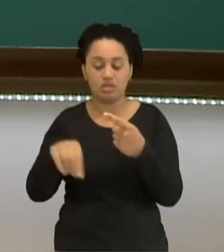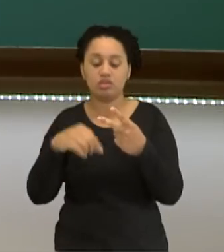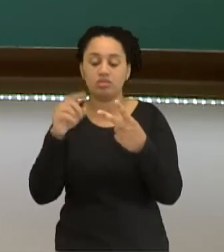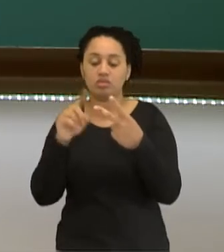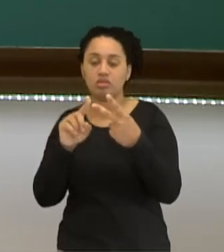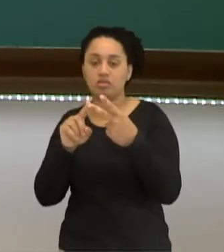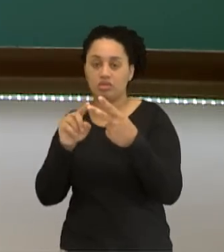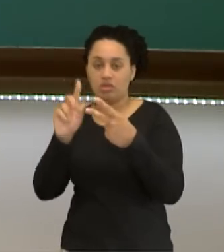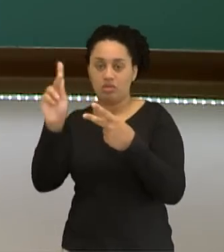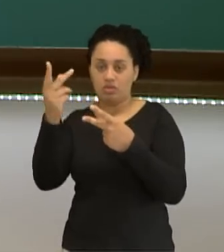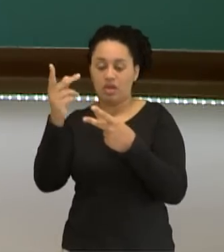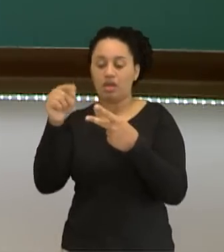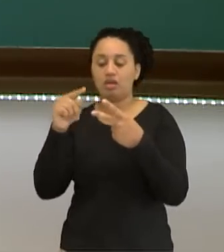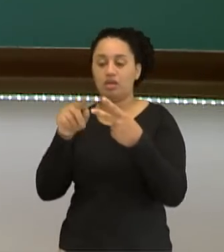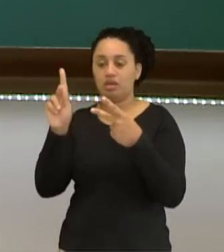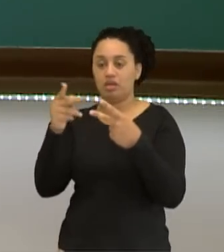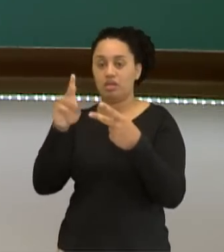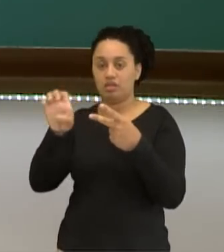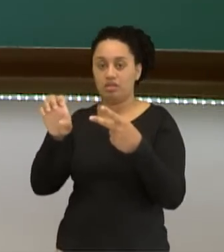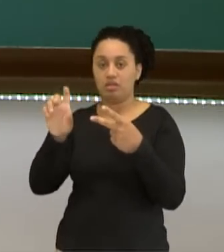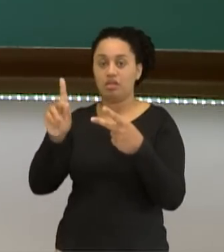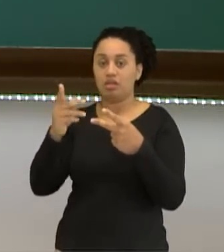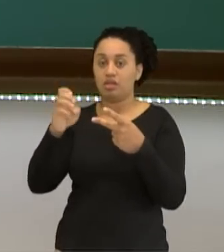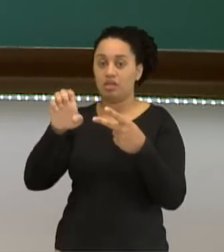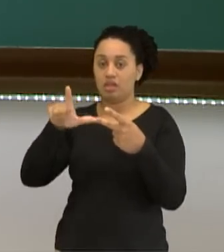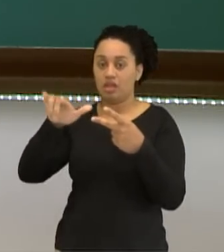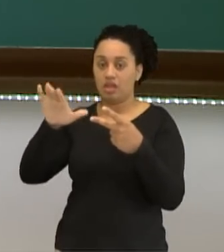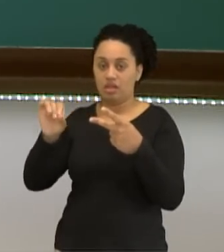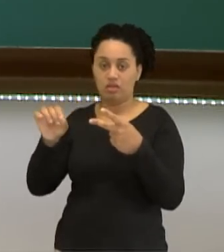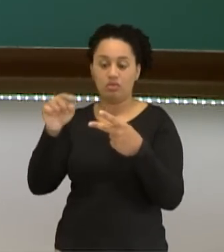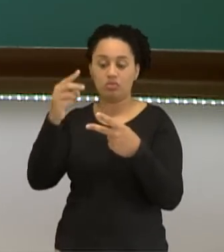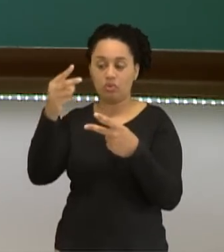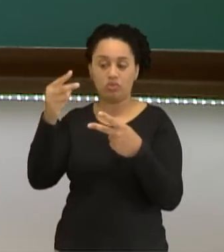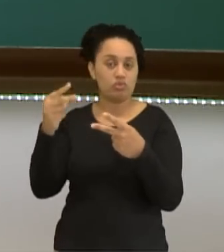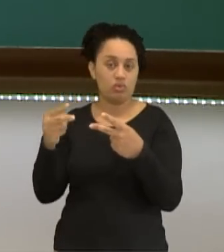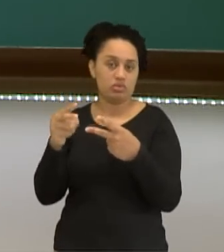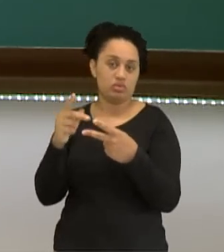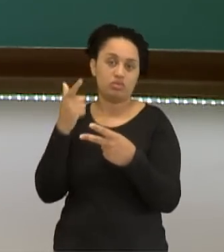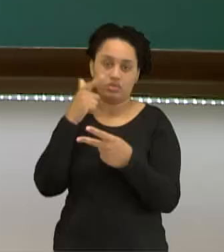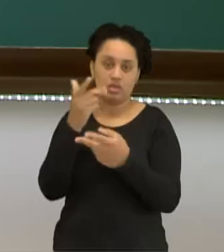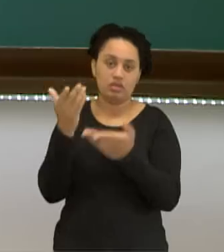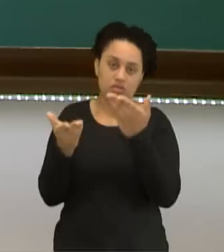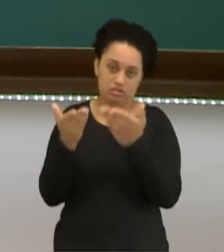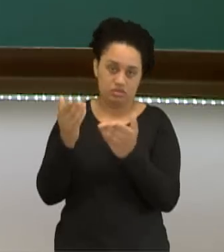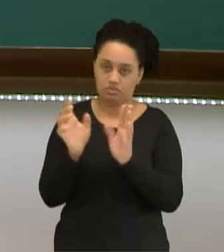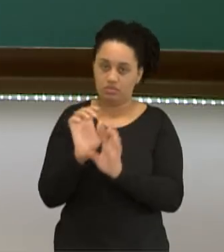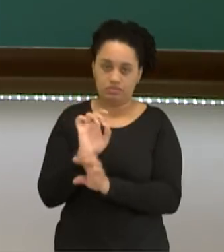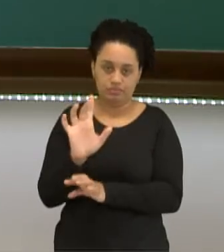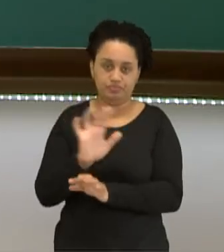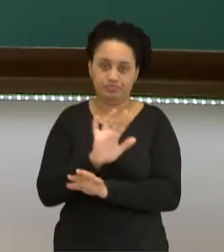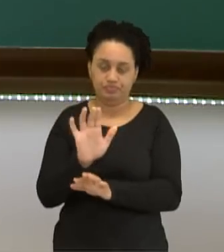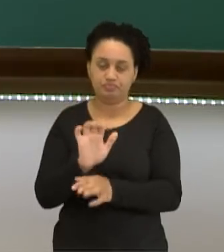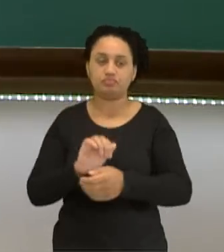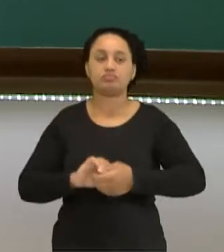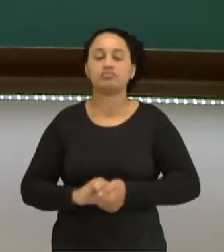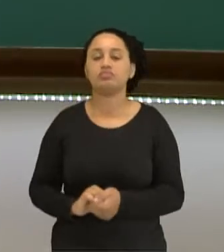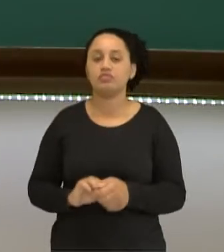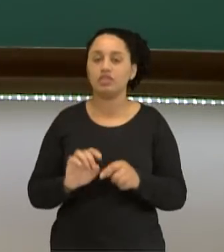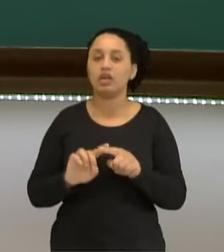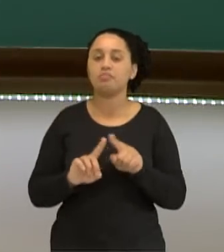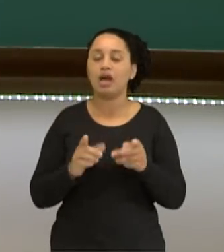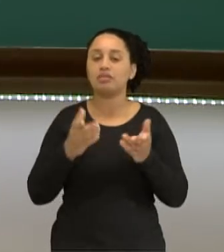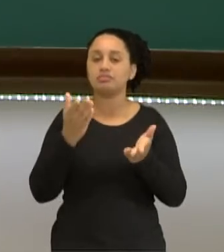hidrogênio, ele fica estável com dois elétrons. O hélio também alcança a estabilidade com dois elétrons. Mas eu vou falar sobre